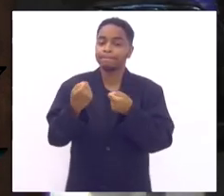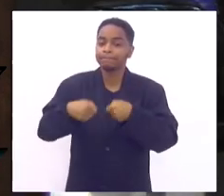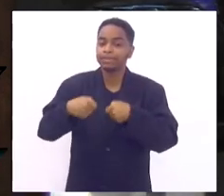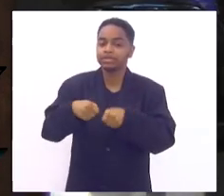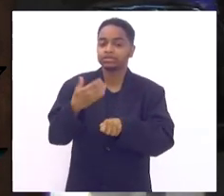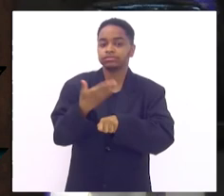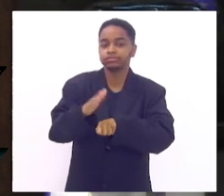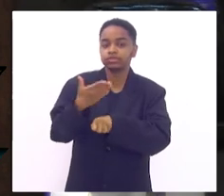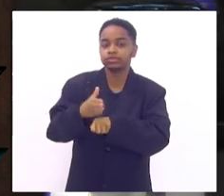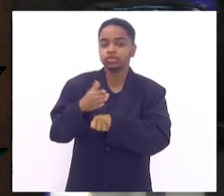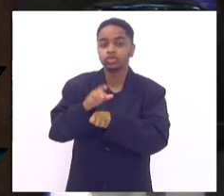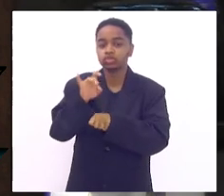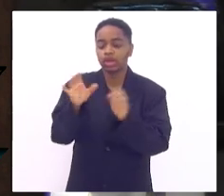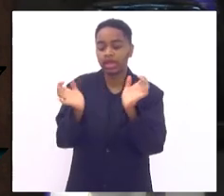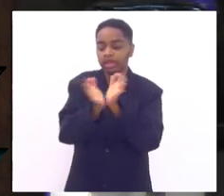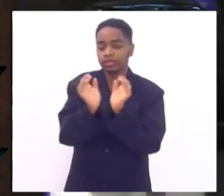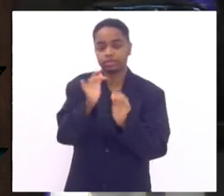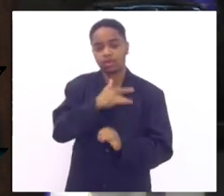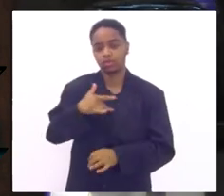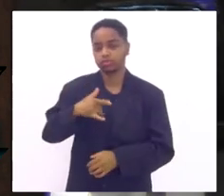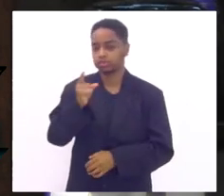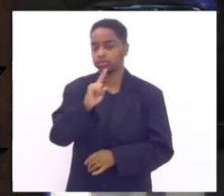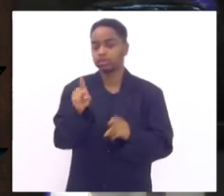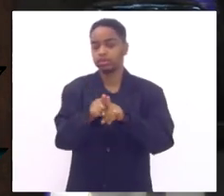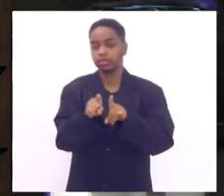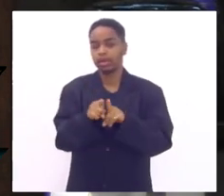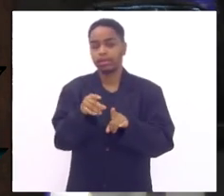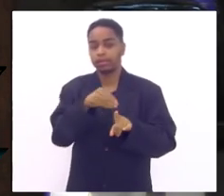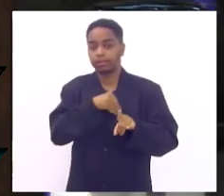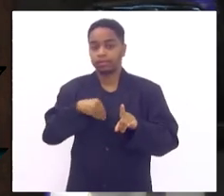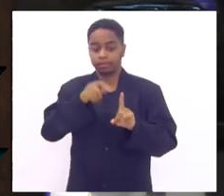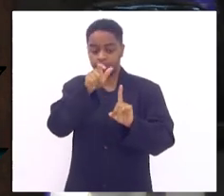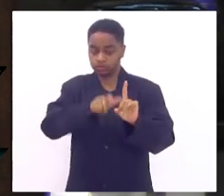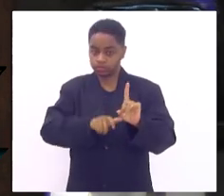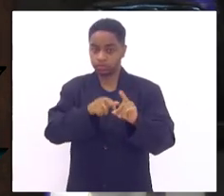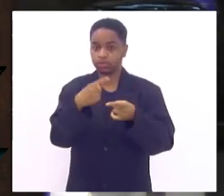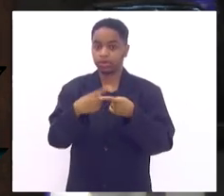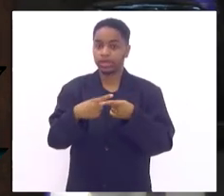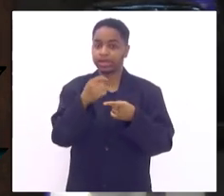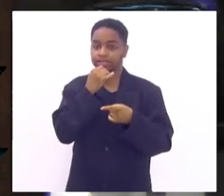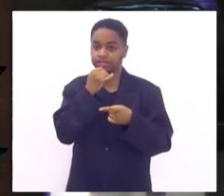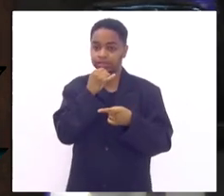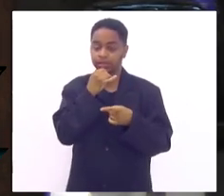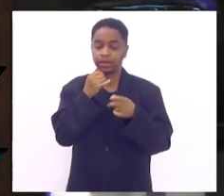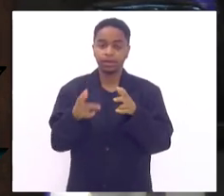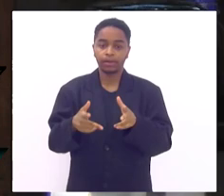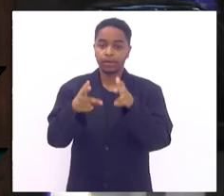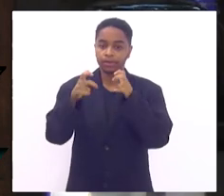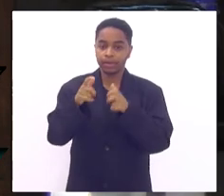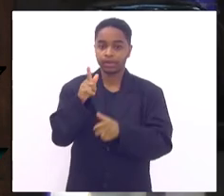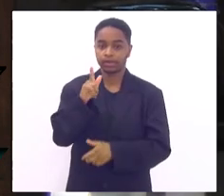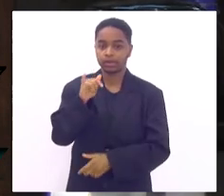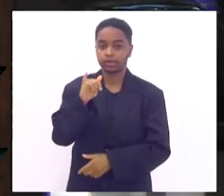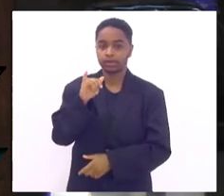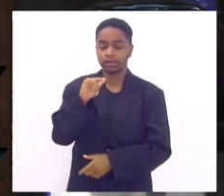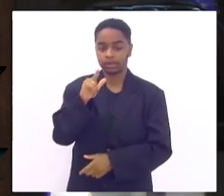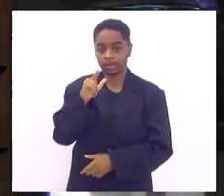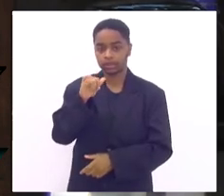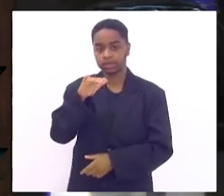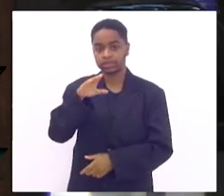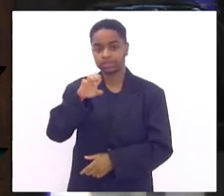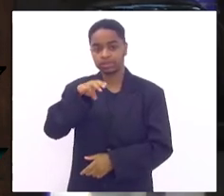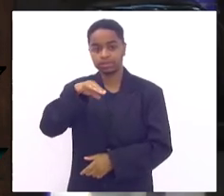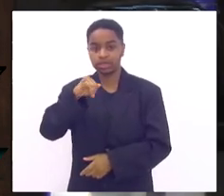não só das equipes de saúde mas principalmente do paciente que por exemplo o paciente ele vê que seus glicêmicos estão normais porque ele está tomando remédio